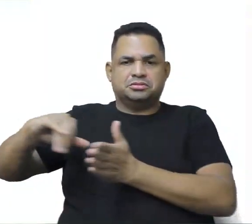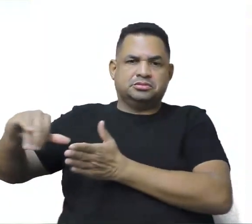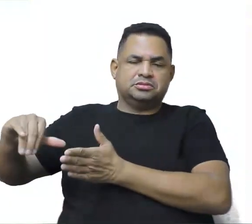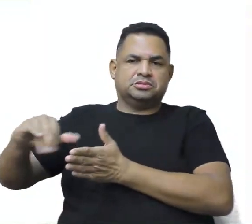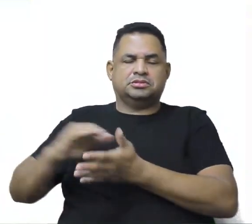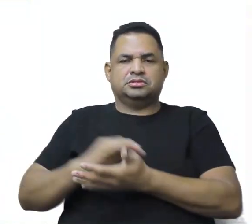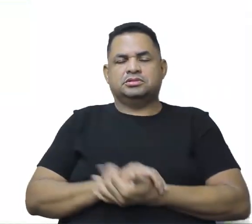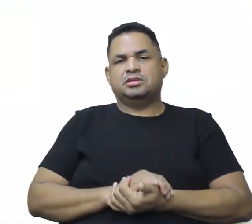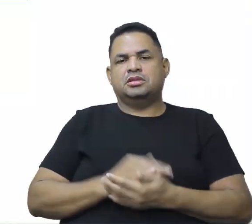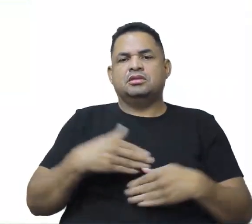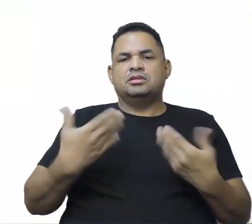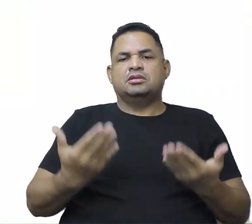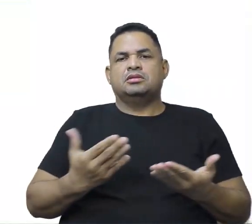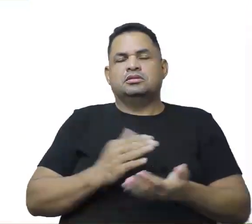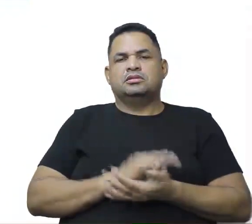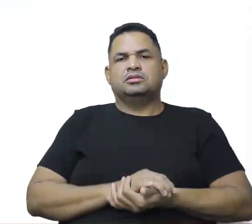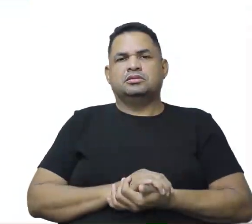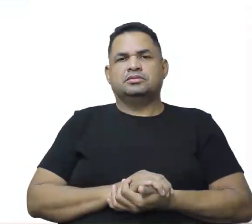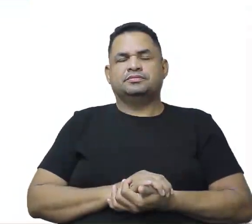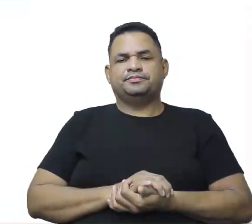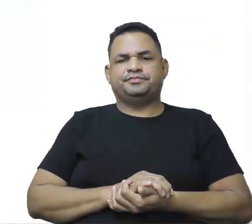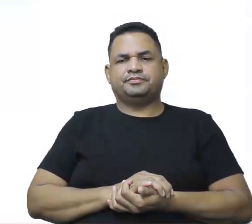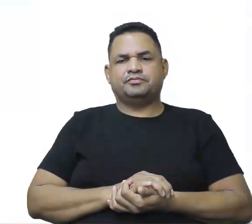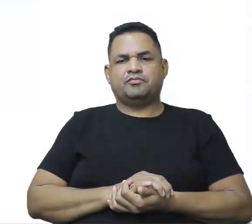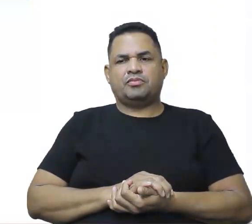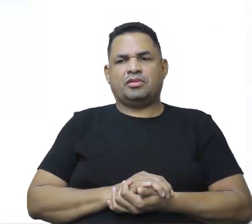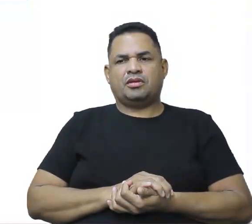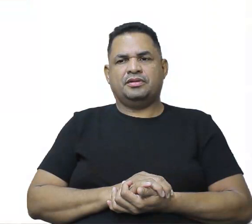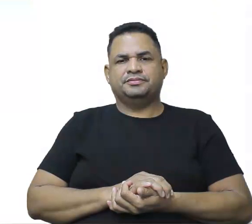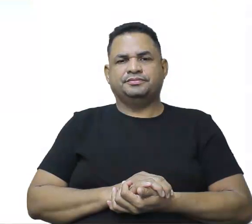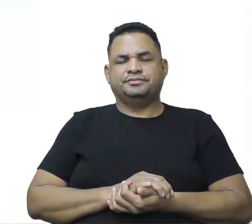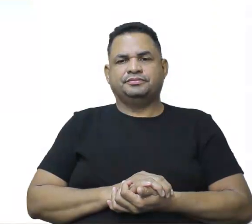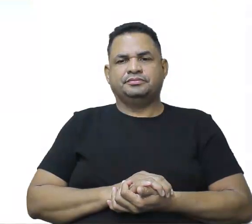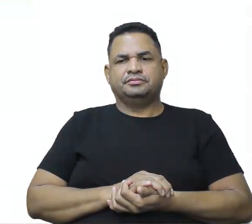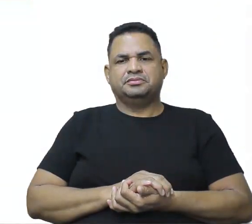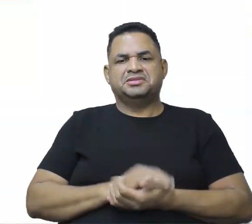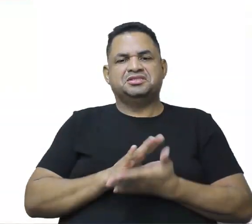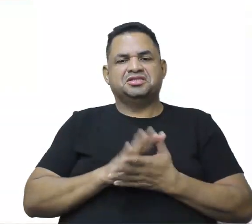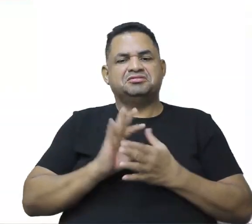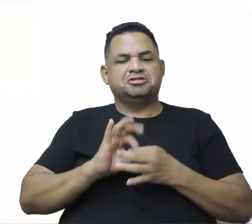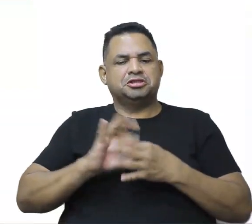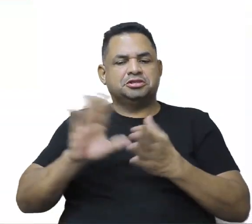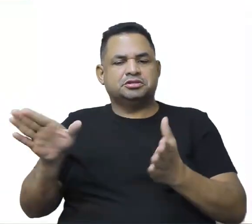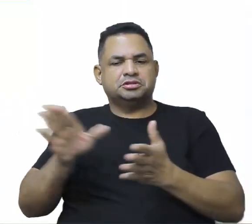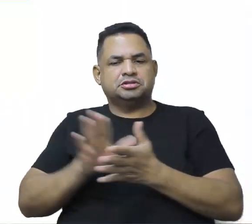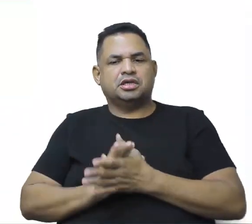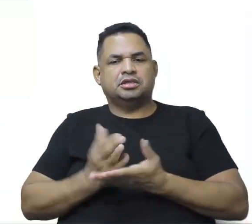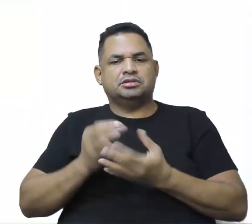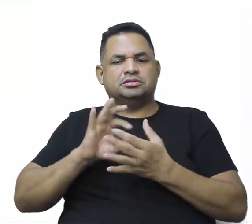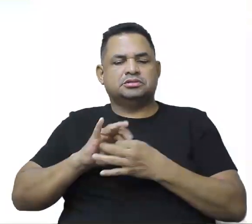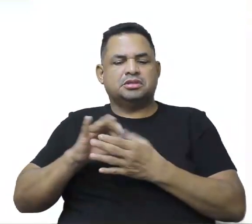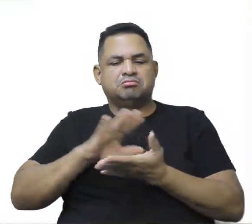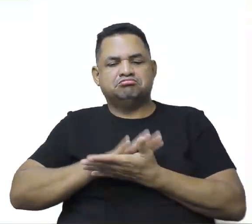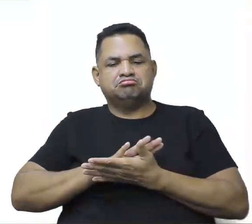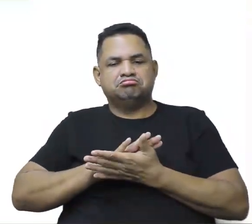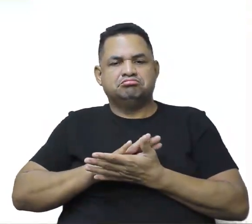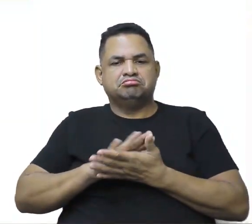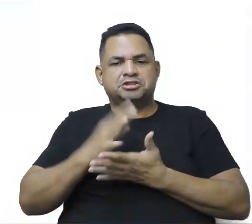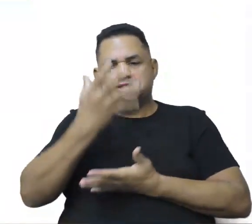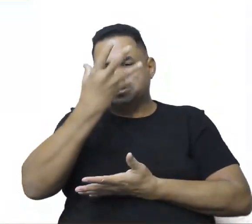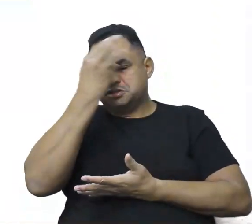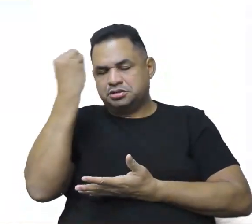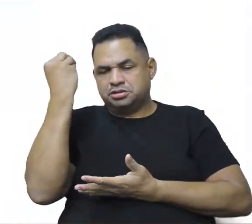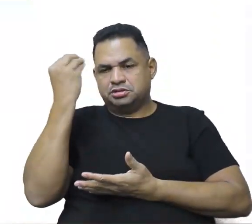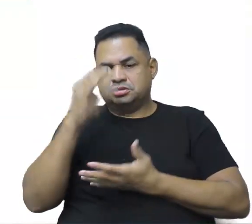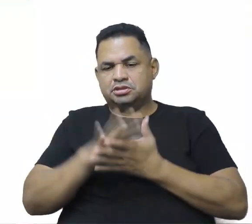sendo marginalizadas e vão aí sendo apagadas, inclusive da sociedade, né? A gente